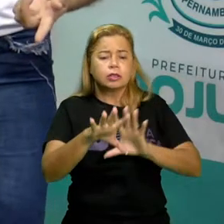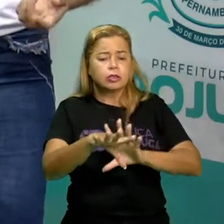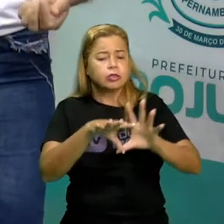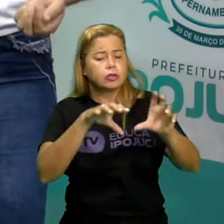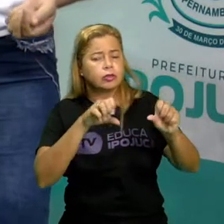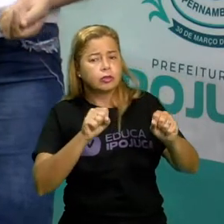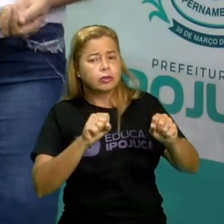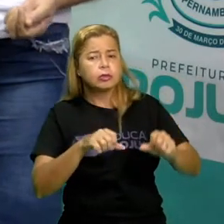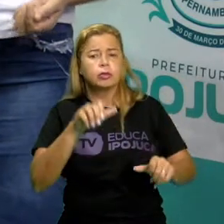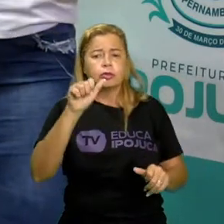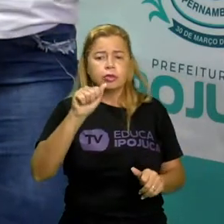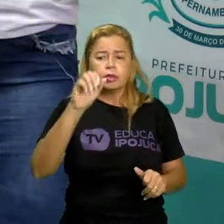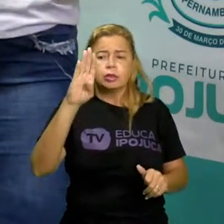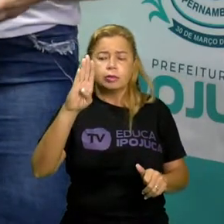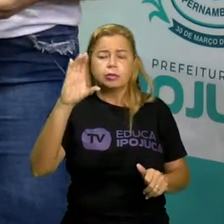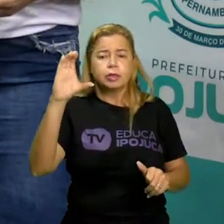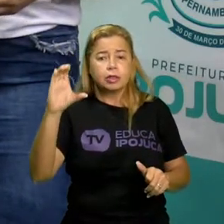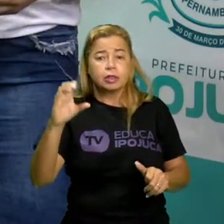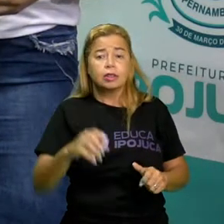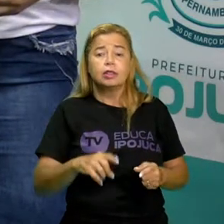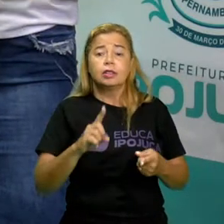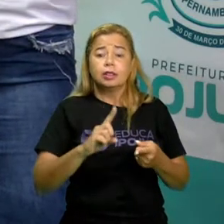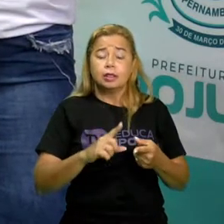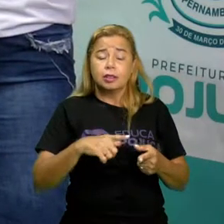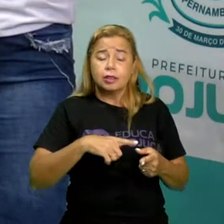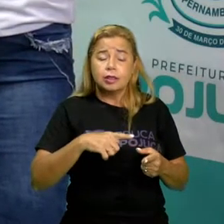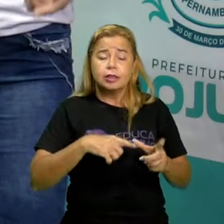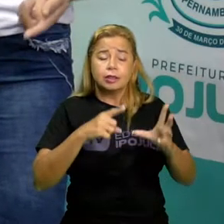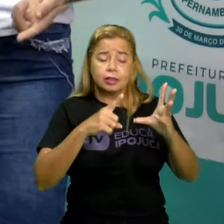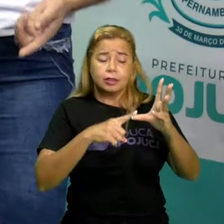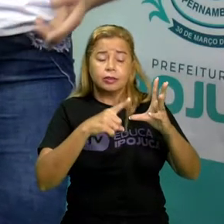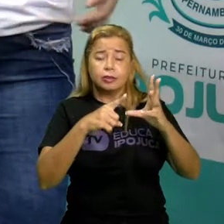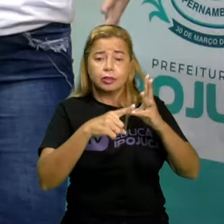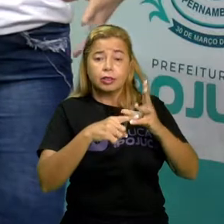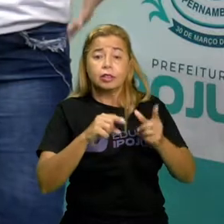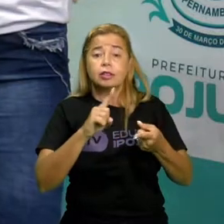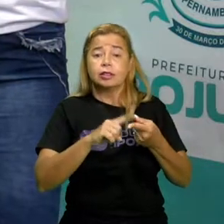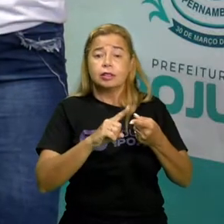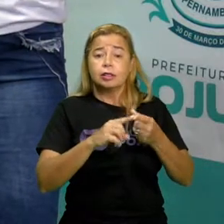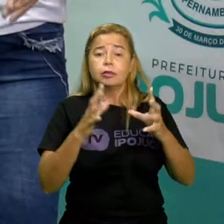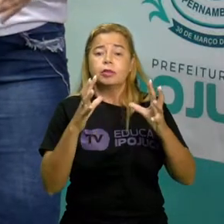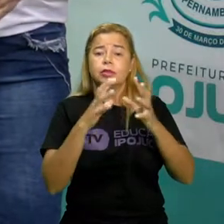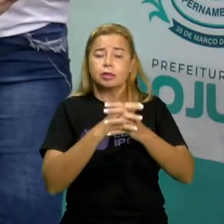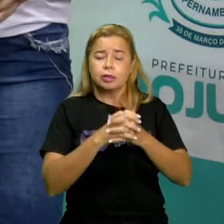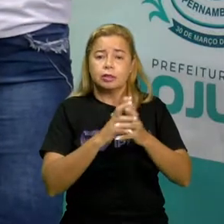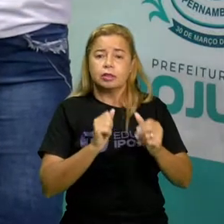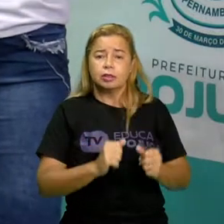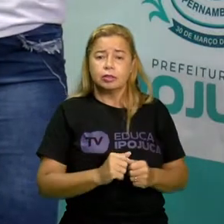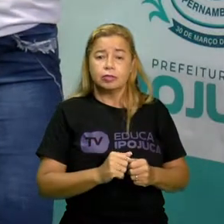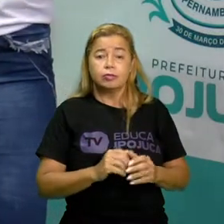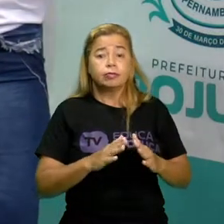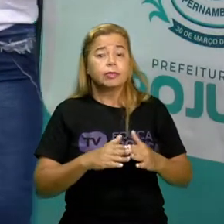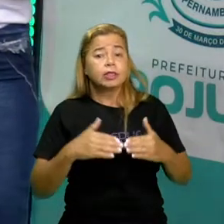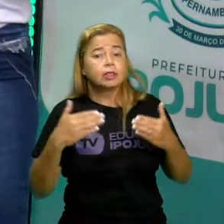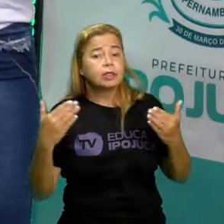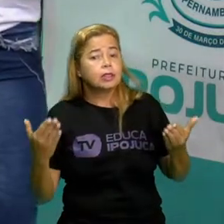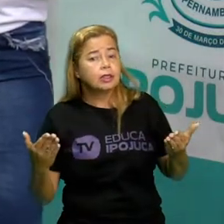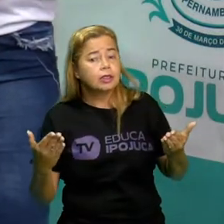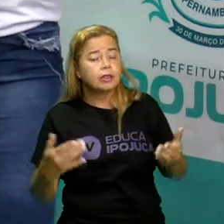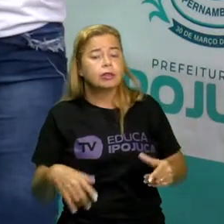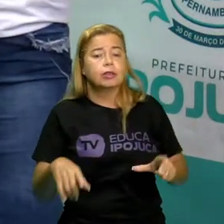vogais e também as consoantes E é com as letrinhas que nós formamos o quê? As